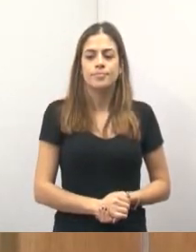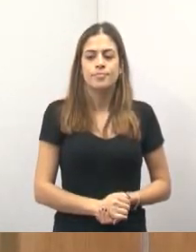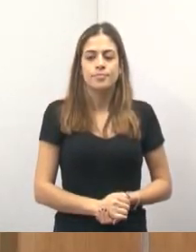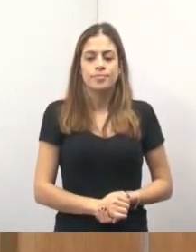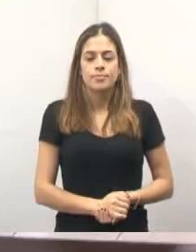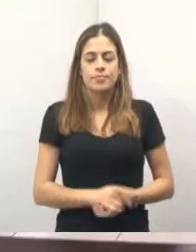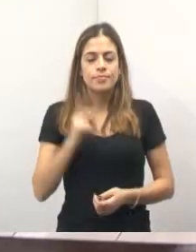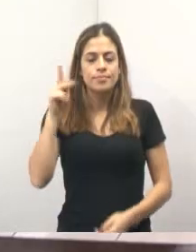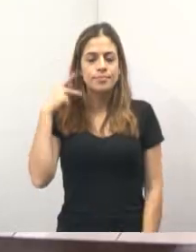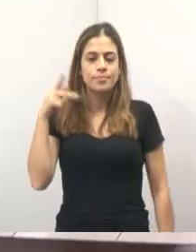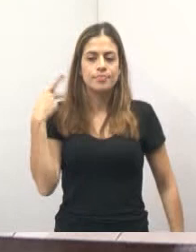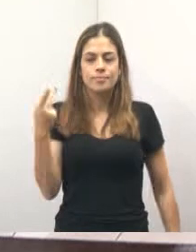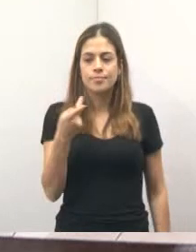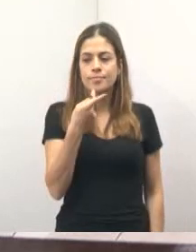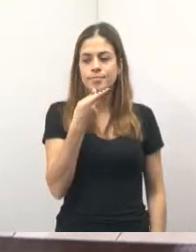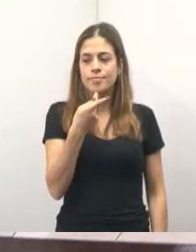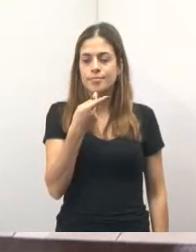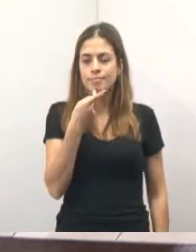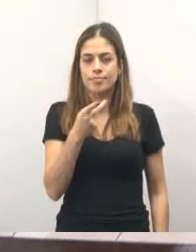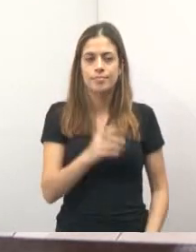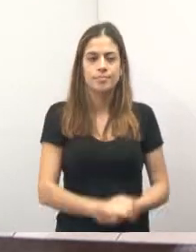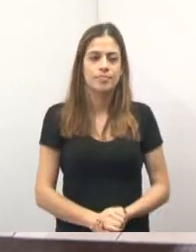Vereador Hernani Barreto